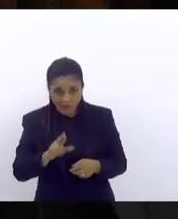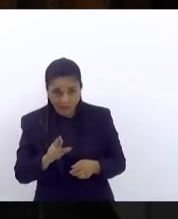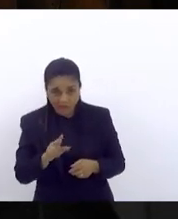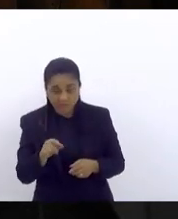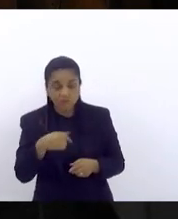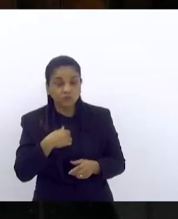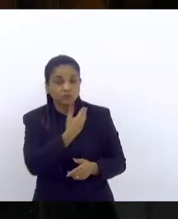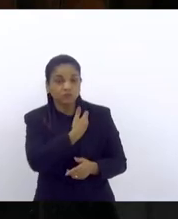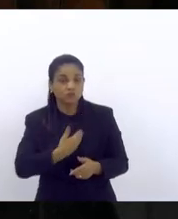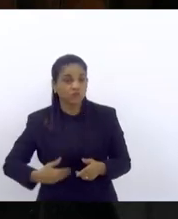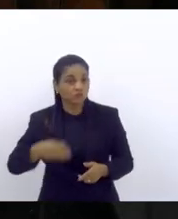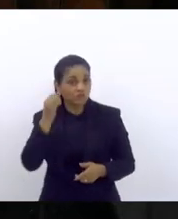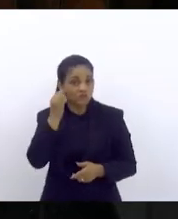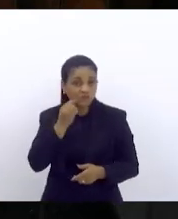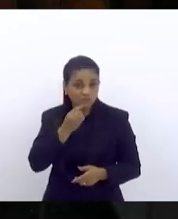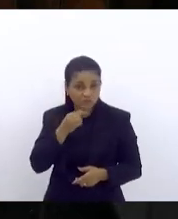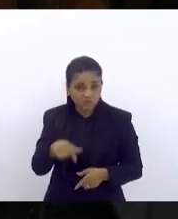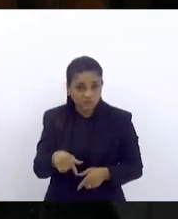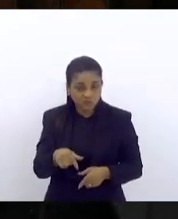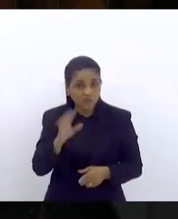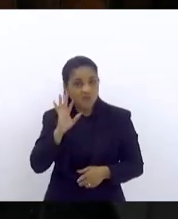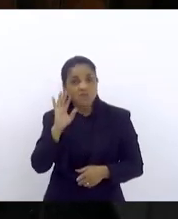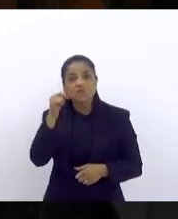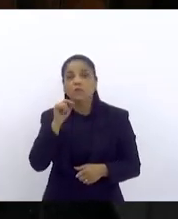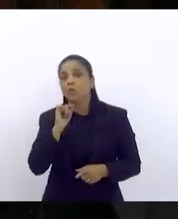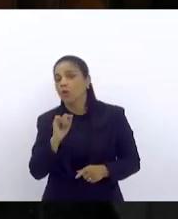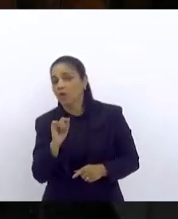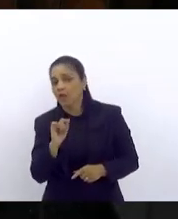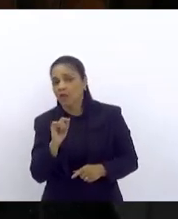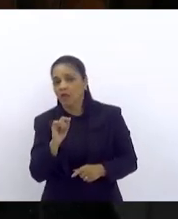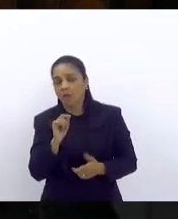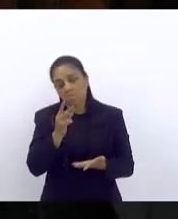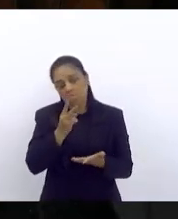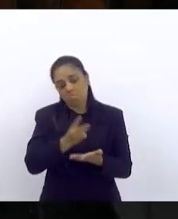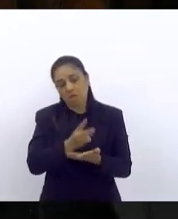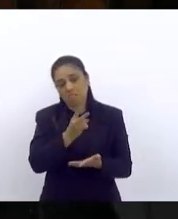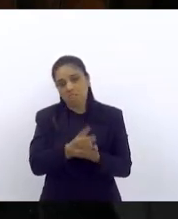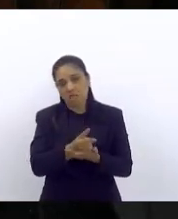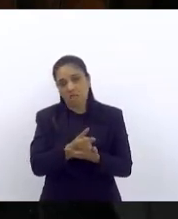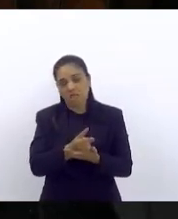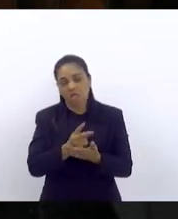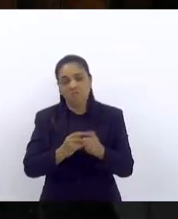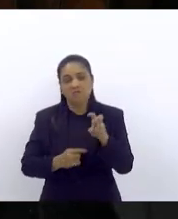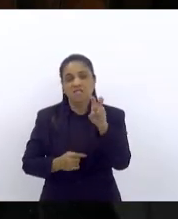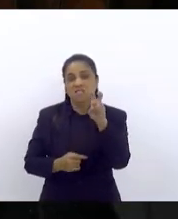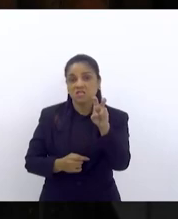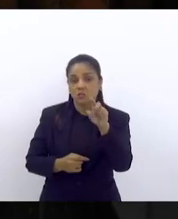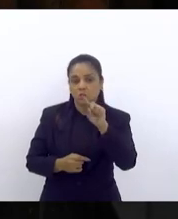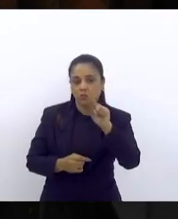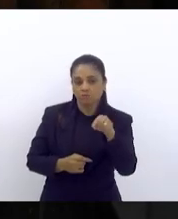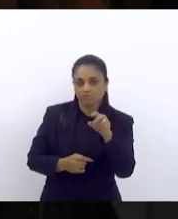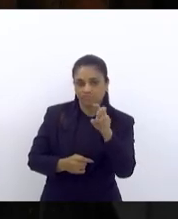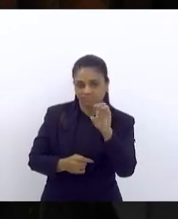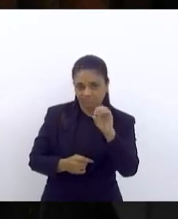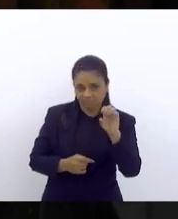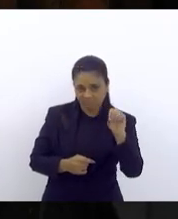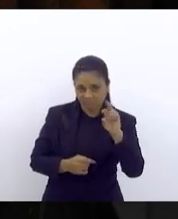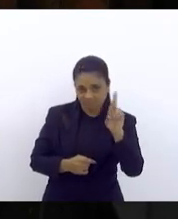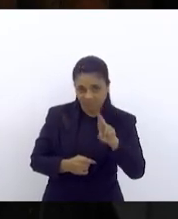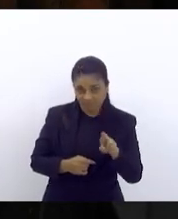resolveu que ia manter a tarifa em cinco e aqueles que se